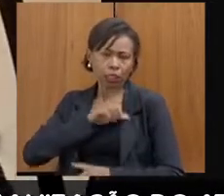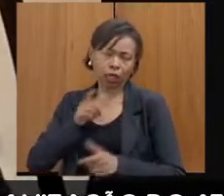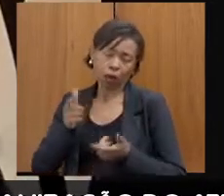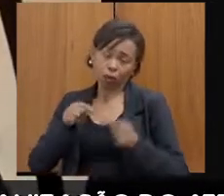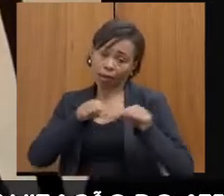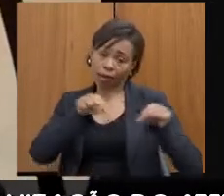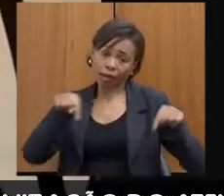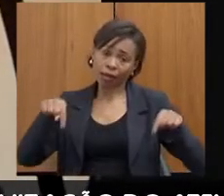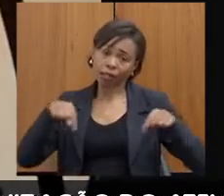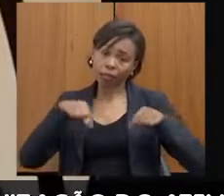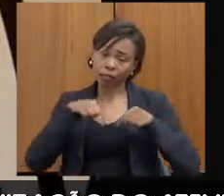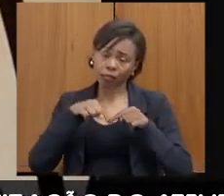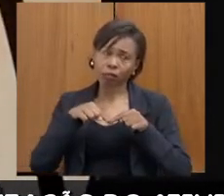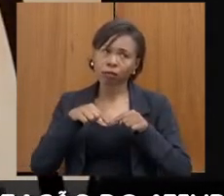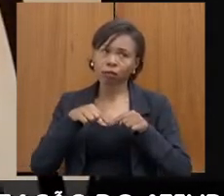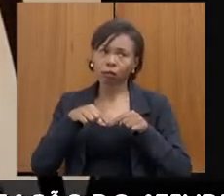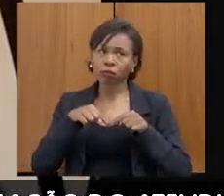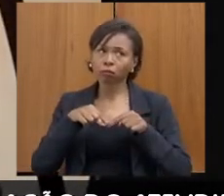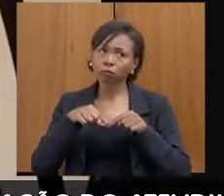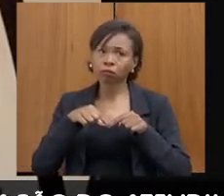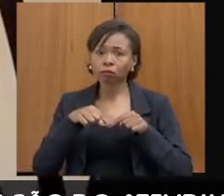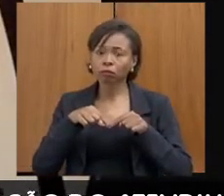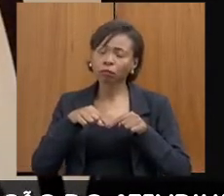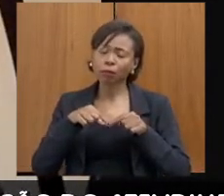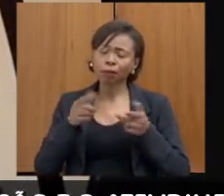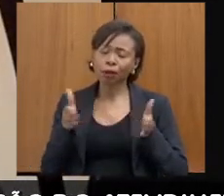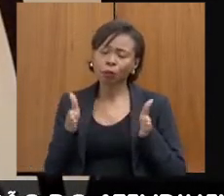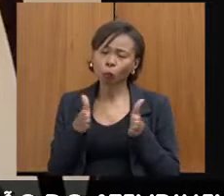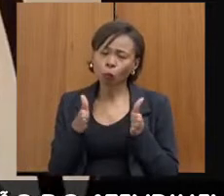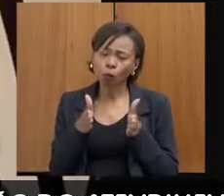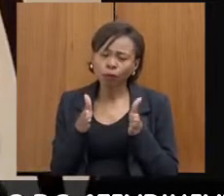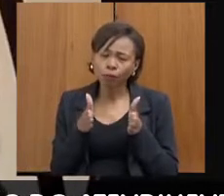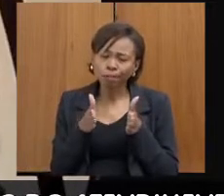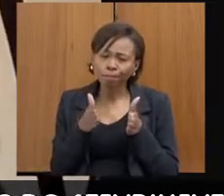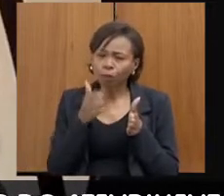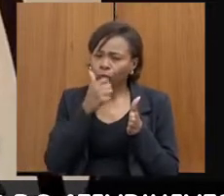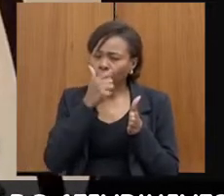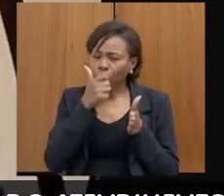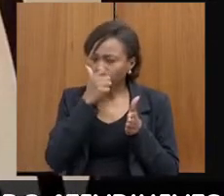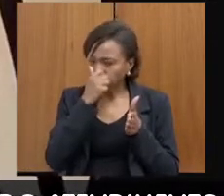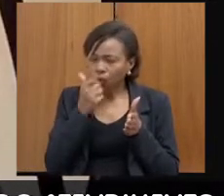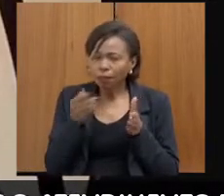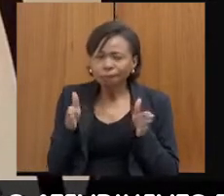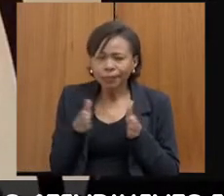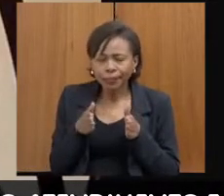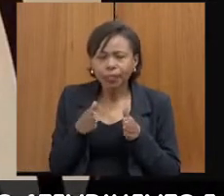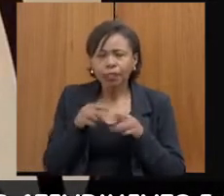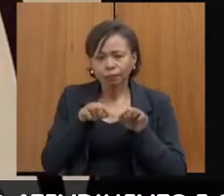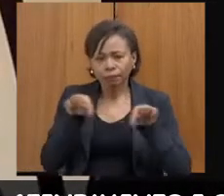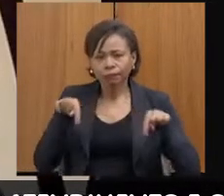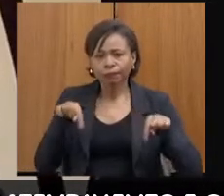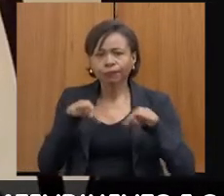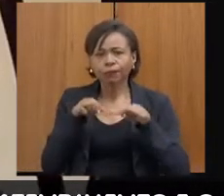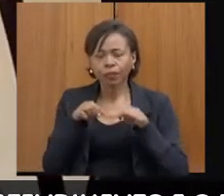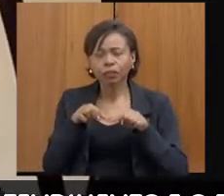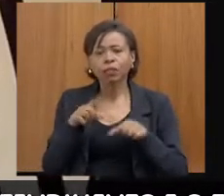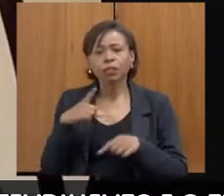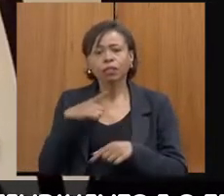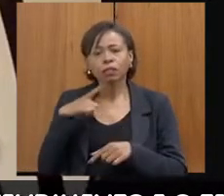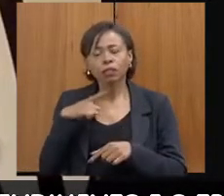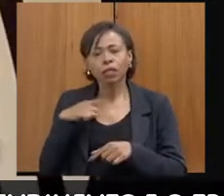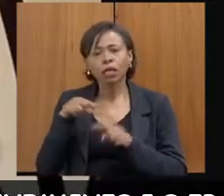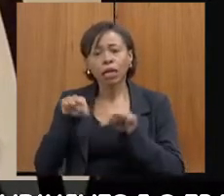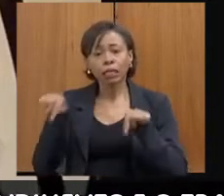salas ainda são bem, tem pouco espaço, são salas pequenas e tem as